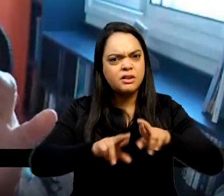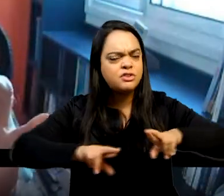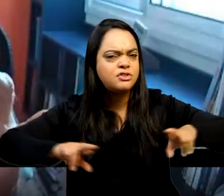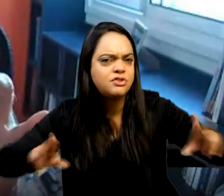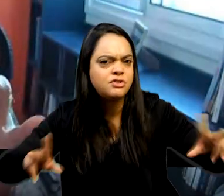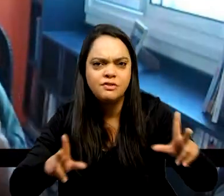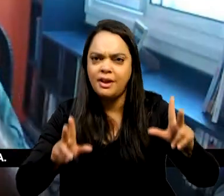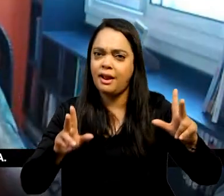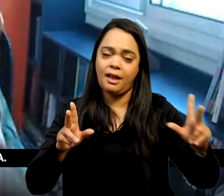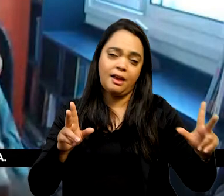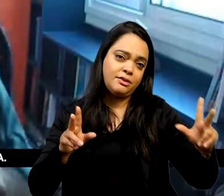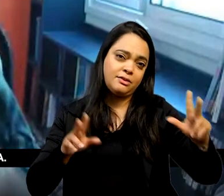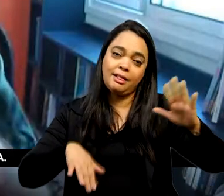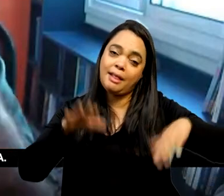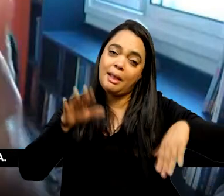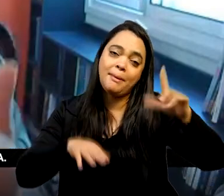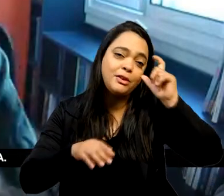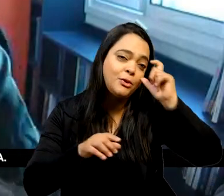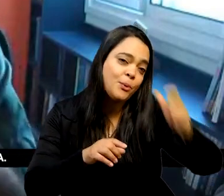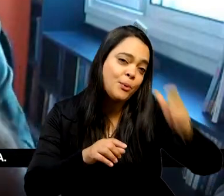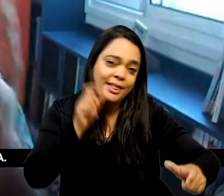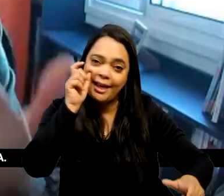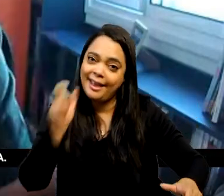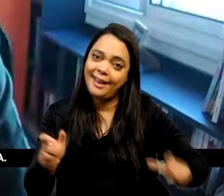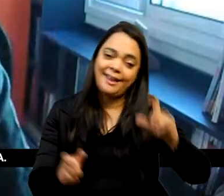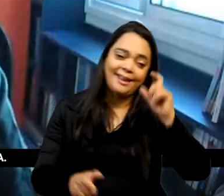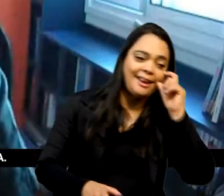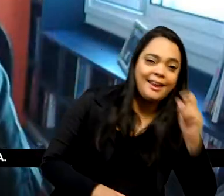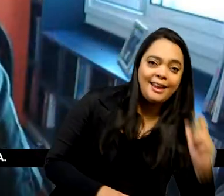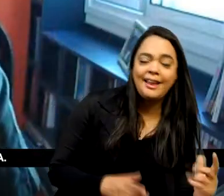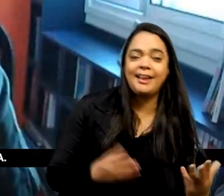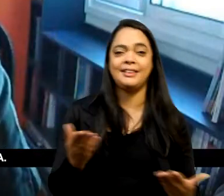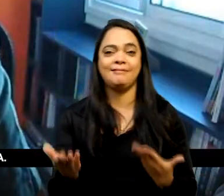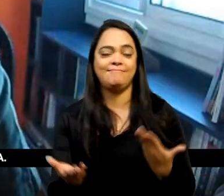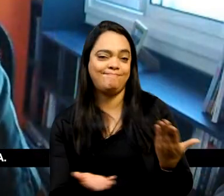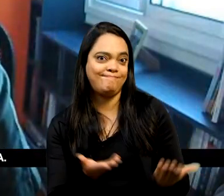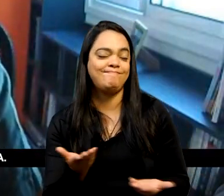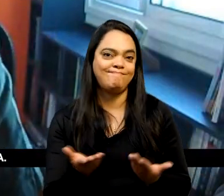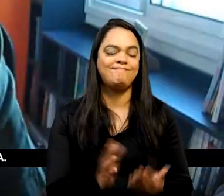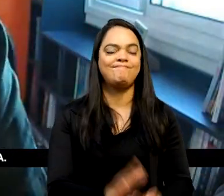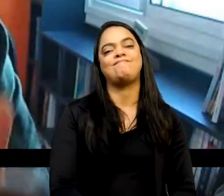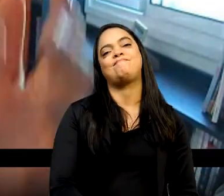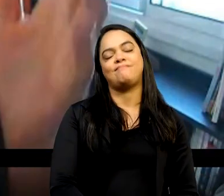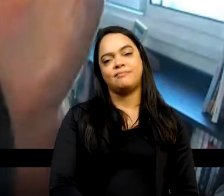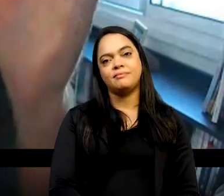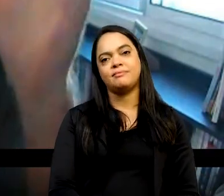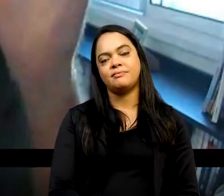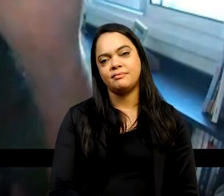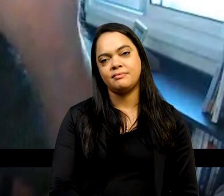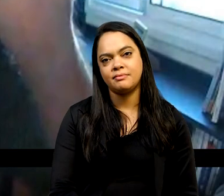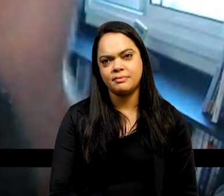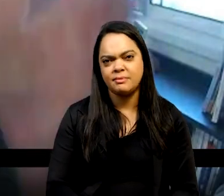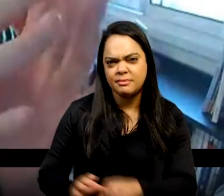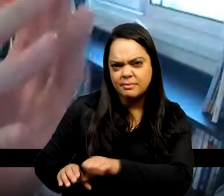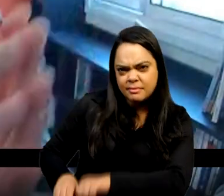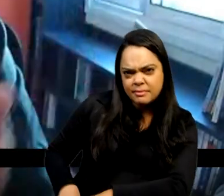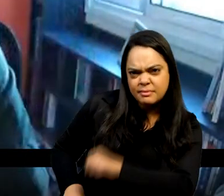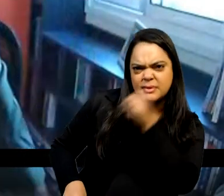de acordo com os interesses, com as possibilidades, com as conjunturas de elaboração historiográfica. independência